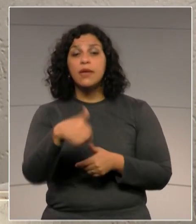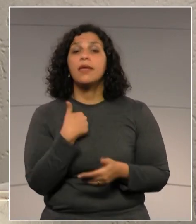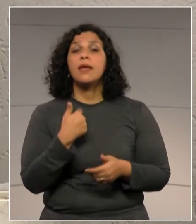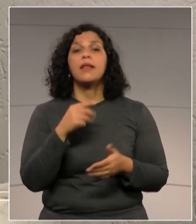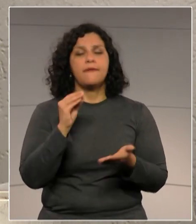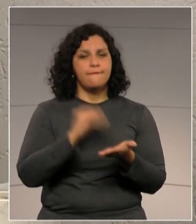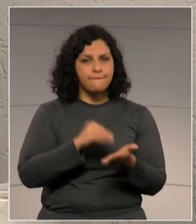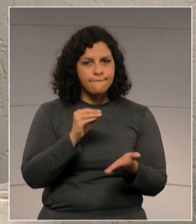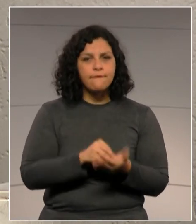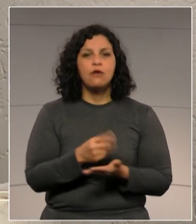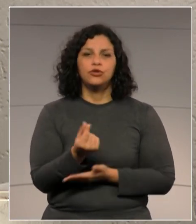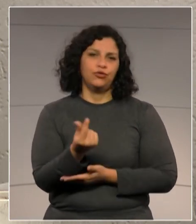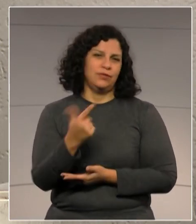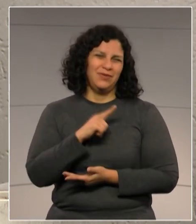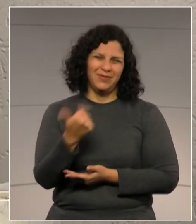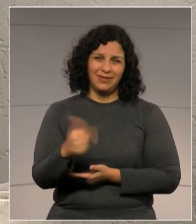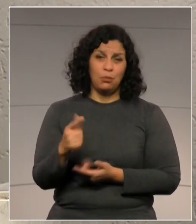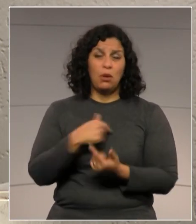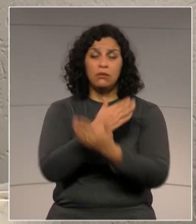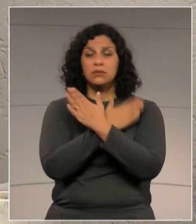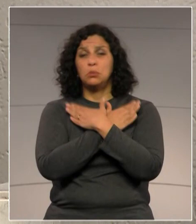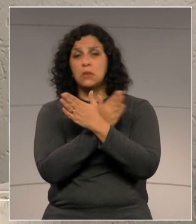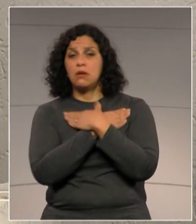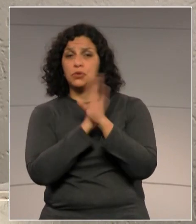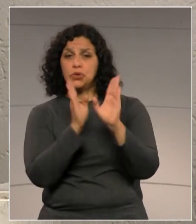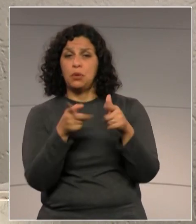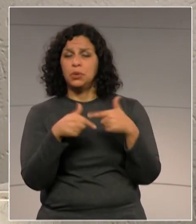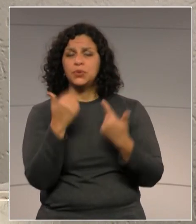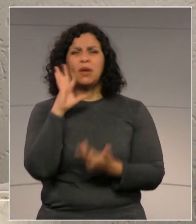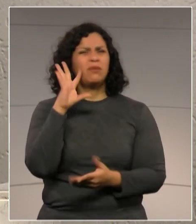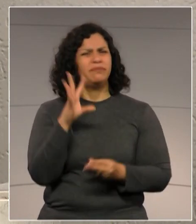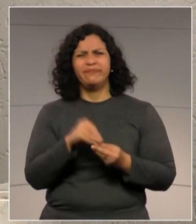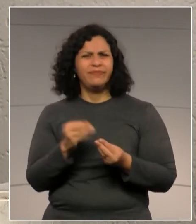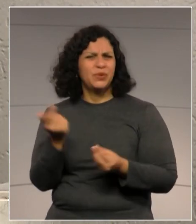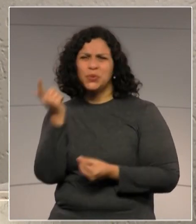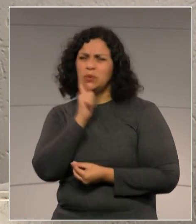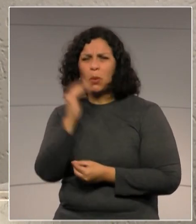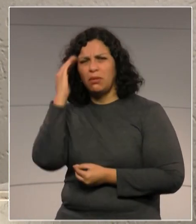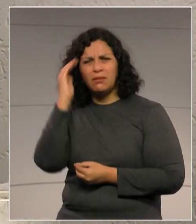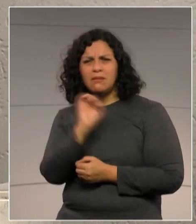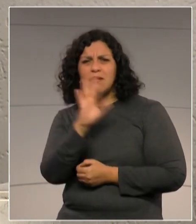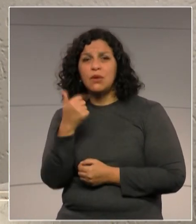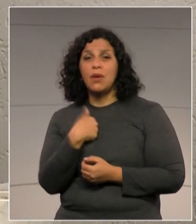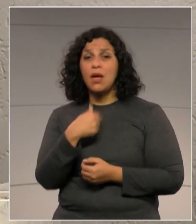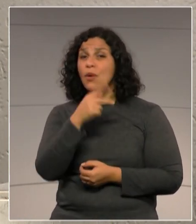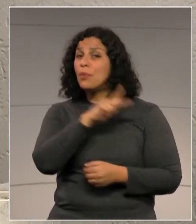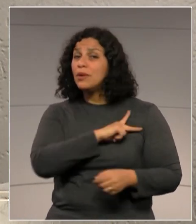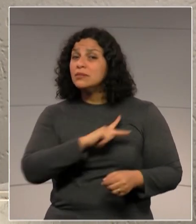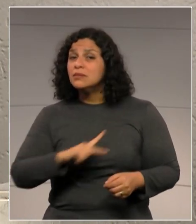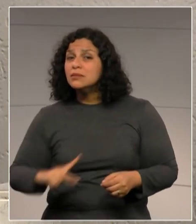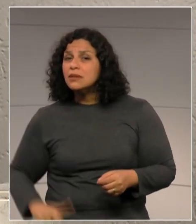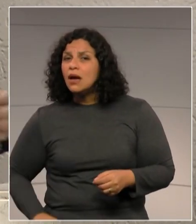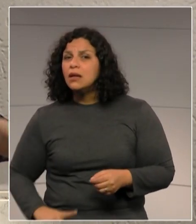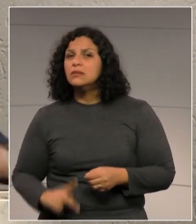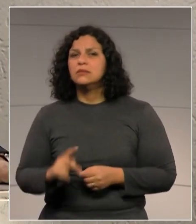favorecido, é o desempregado. Então, não dá para entender como que o presidente da República